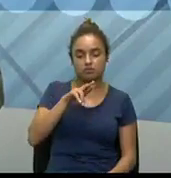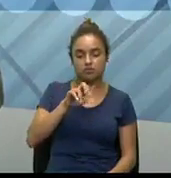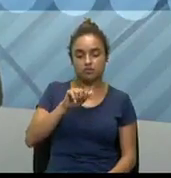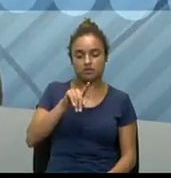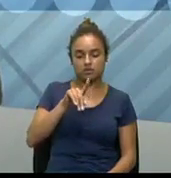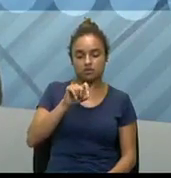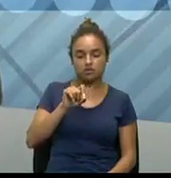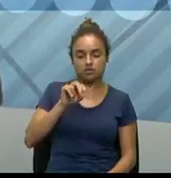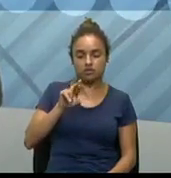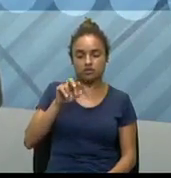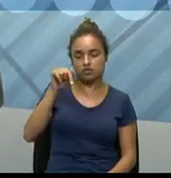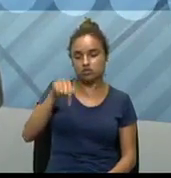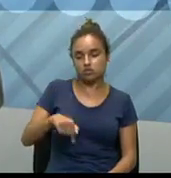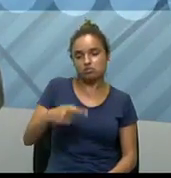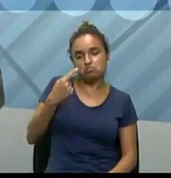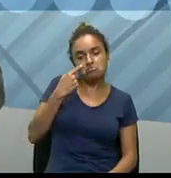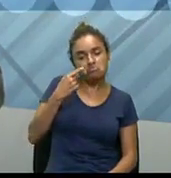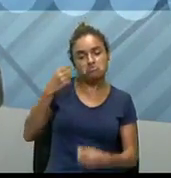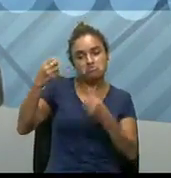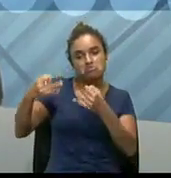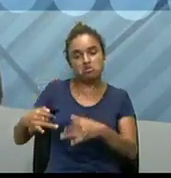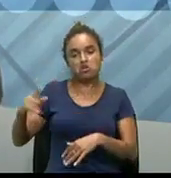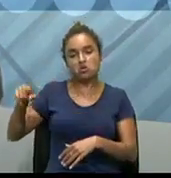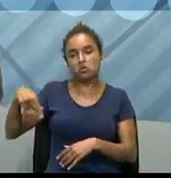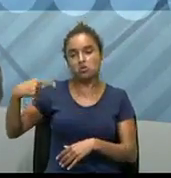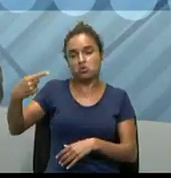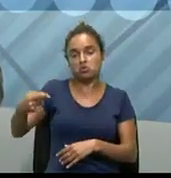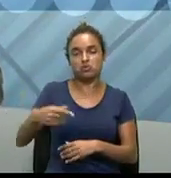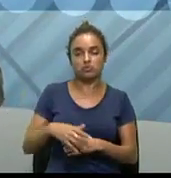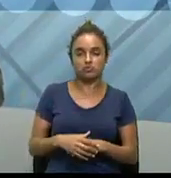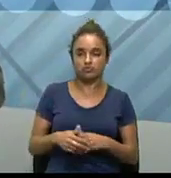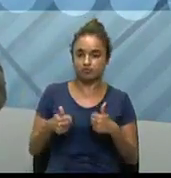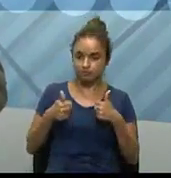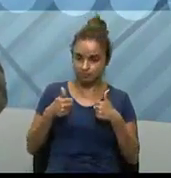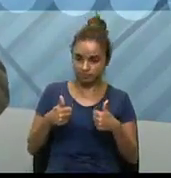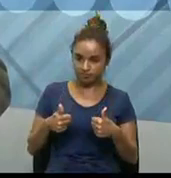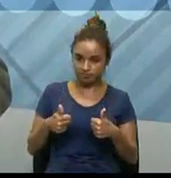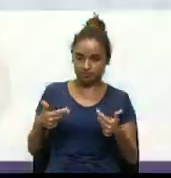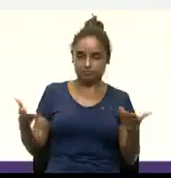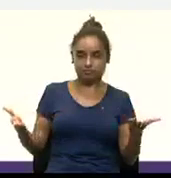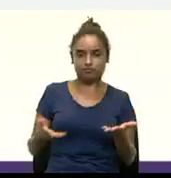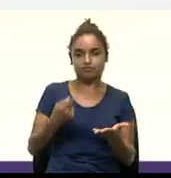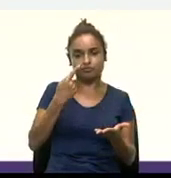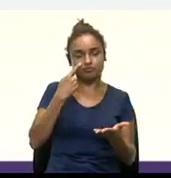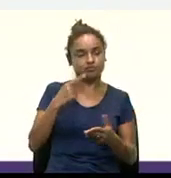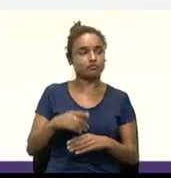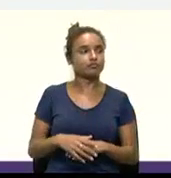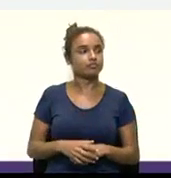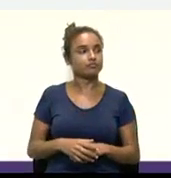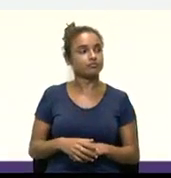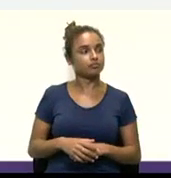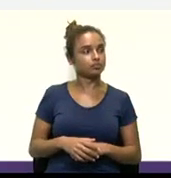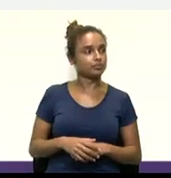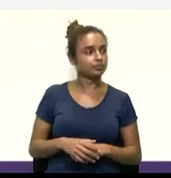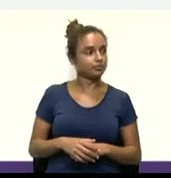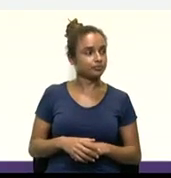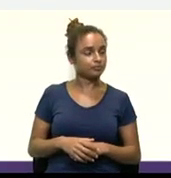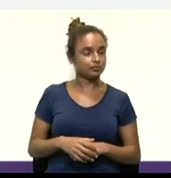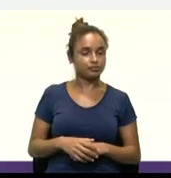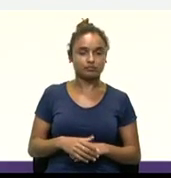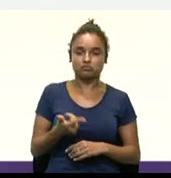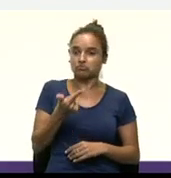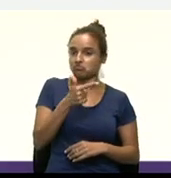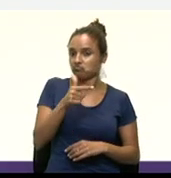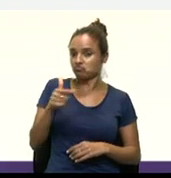frente, eu vou explicar um pouco melhor a respeito disso. Voltando ali novamente ao quadro, não